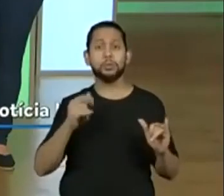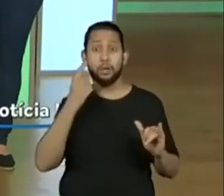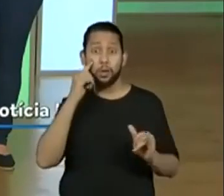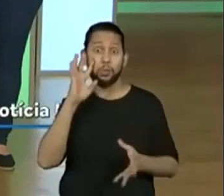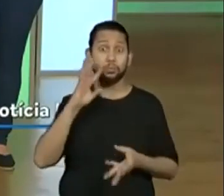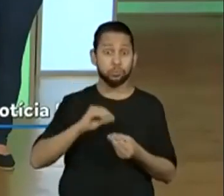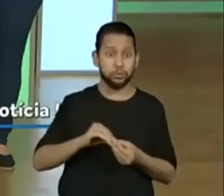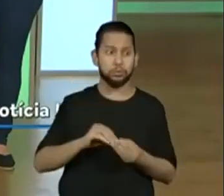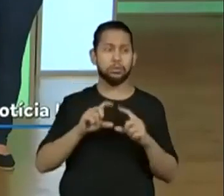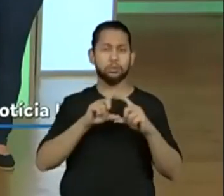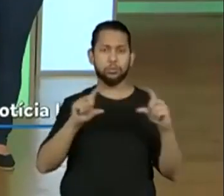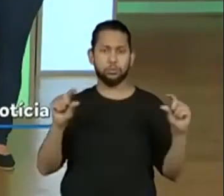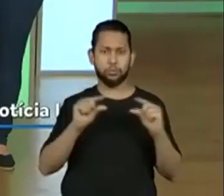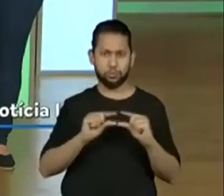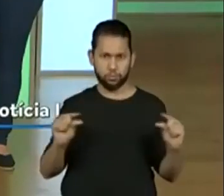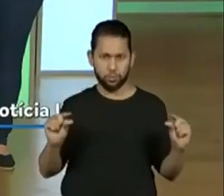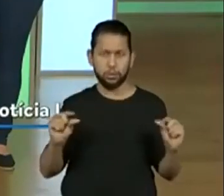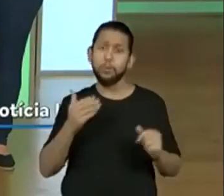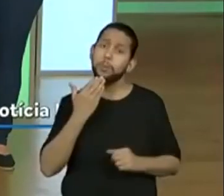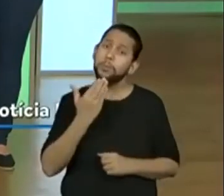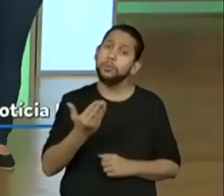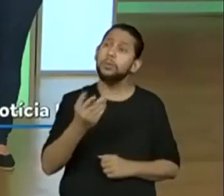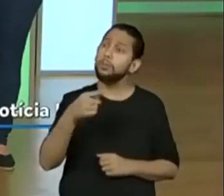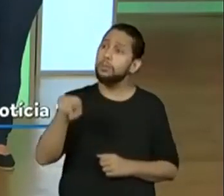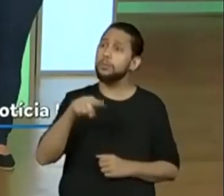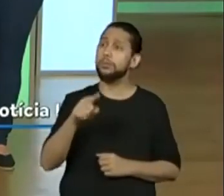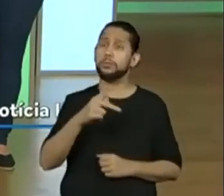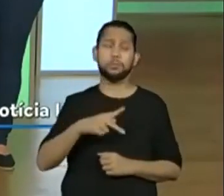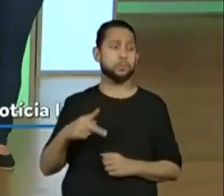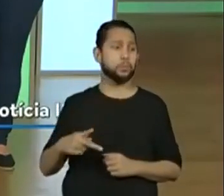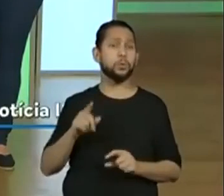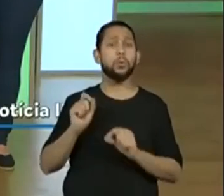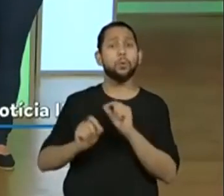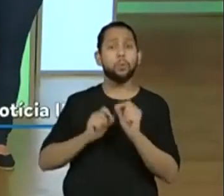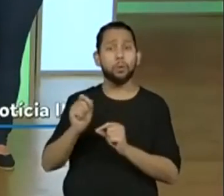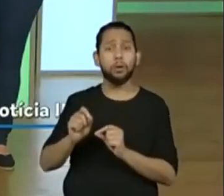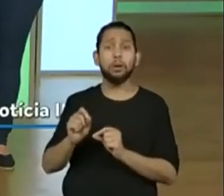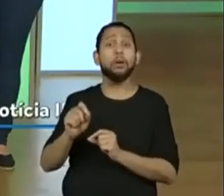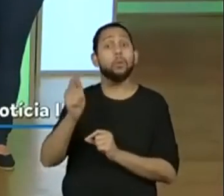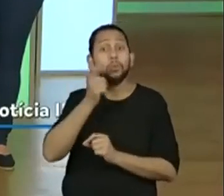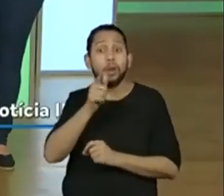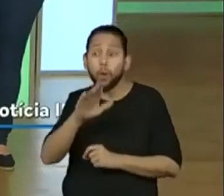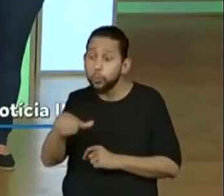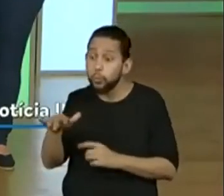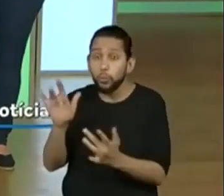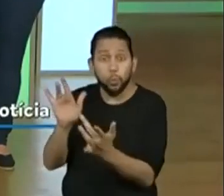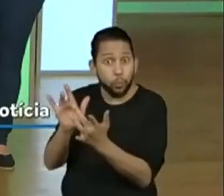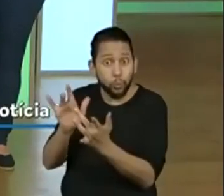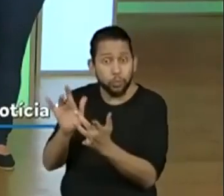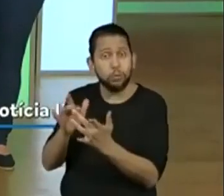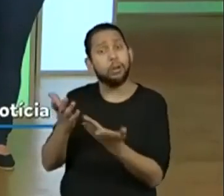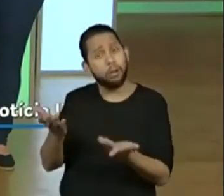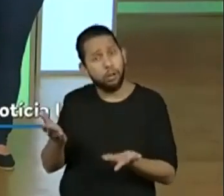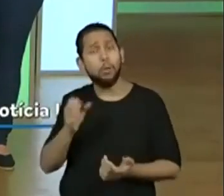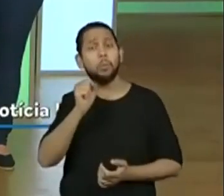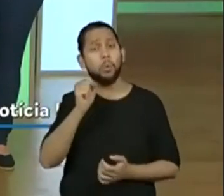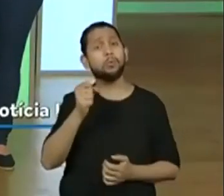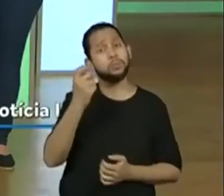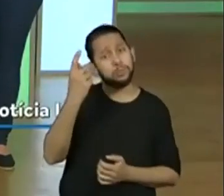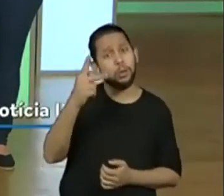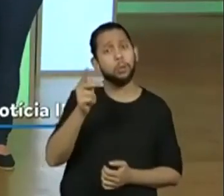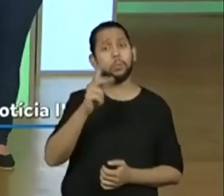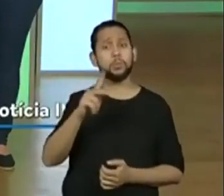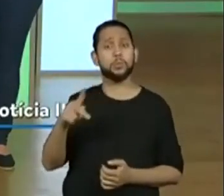momento da aula, eu solicito aos colegas, né, que estão em maior contato com os alunos, que também pesquisem notícias